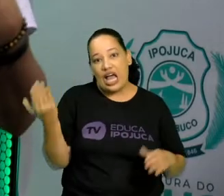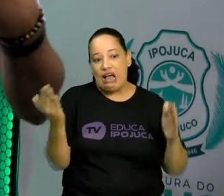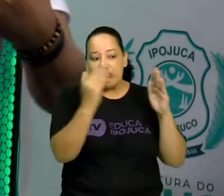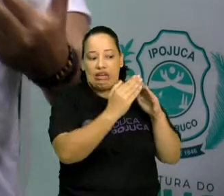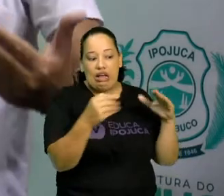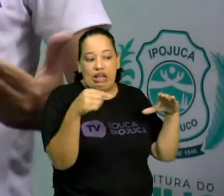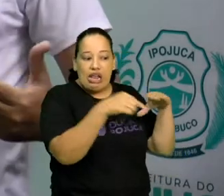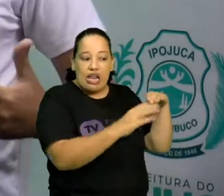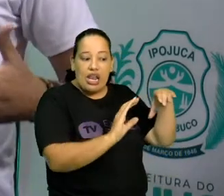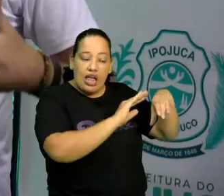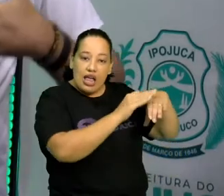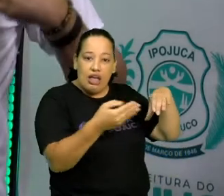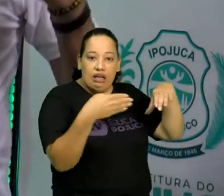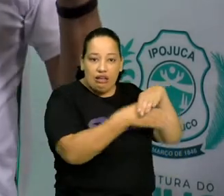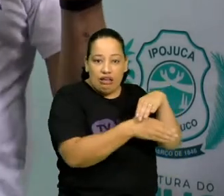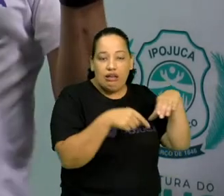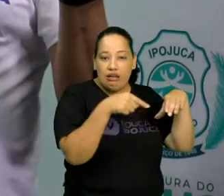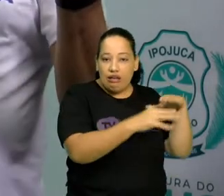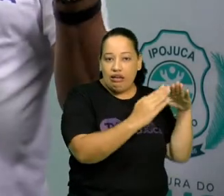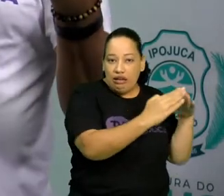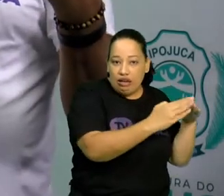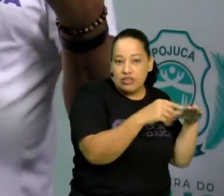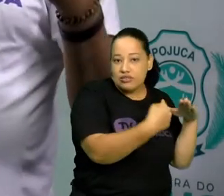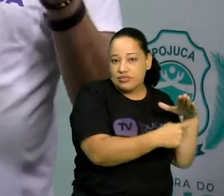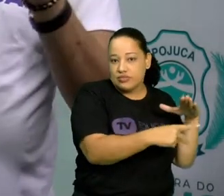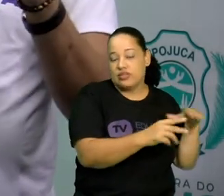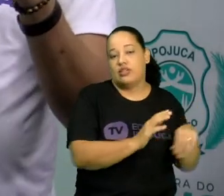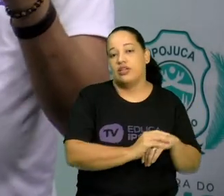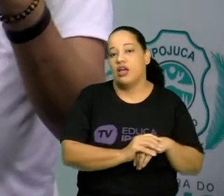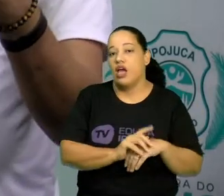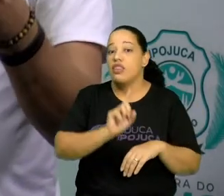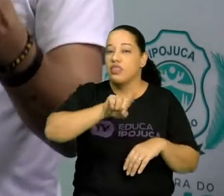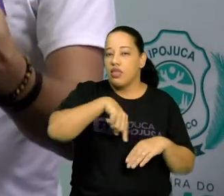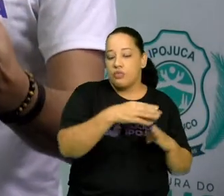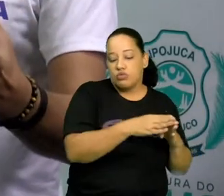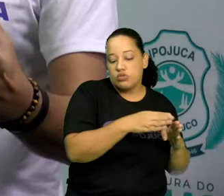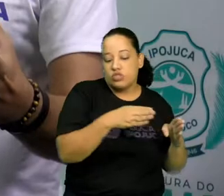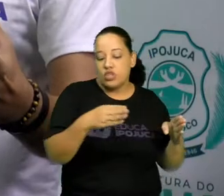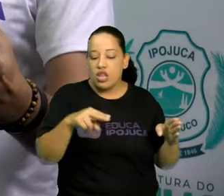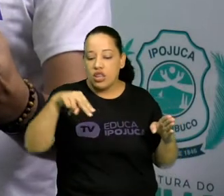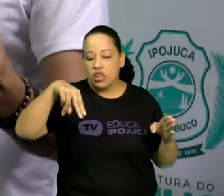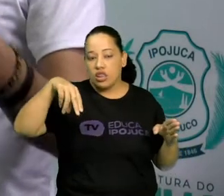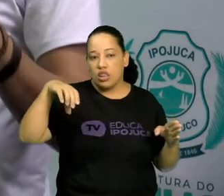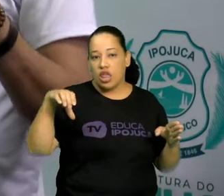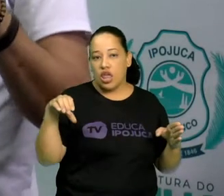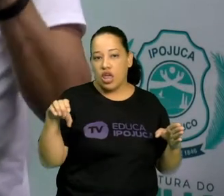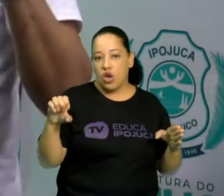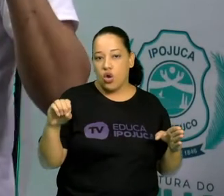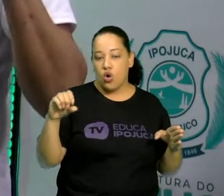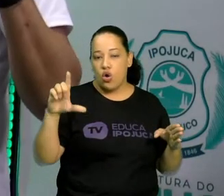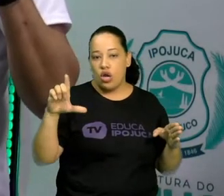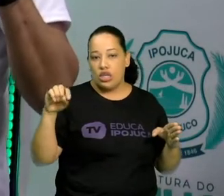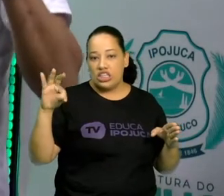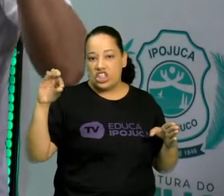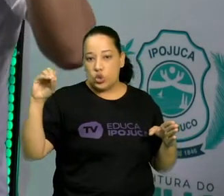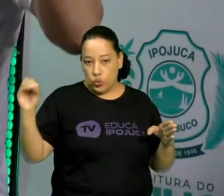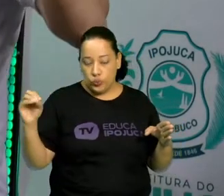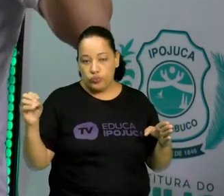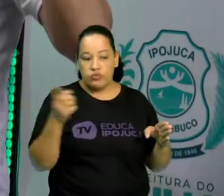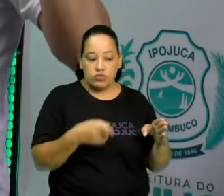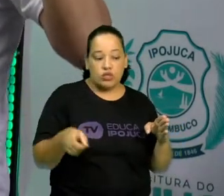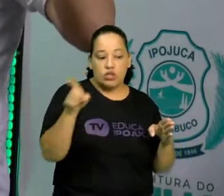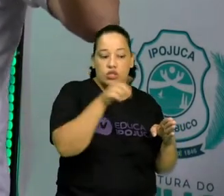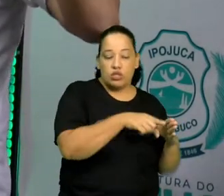Quando a gente vai para o estágio seguinte, que é o neolítico, paleolítico,